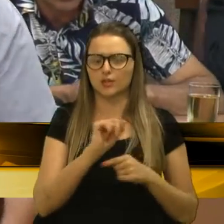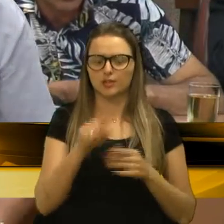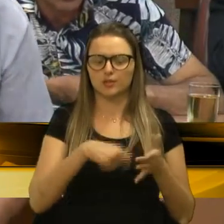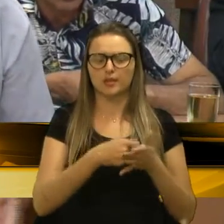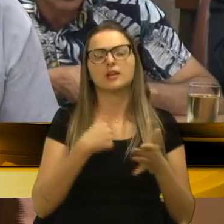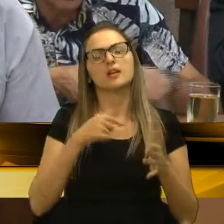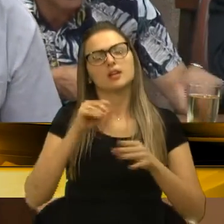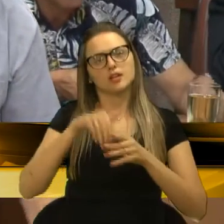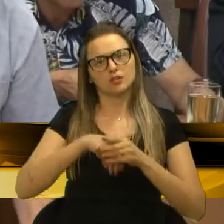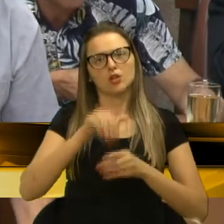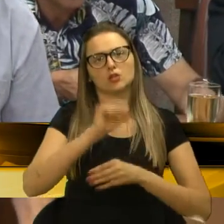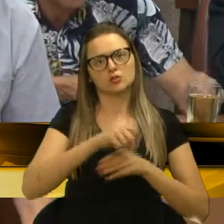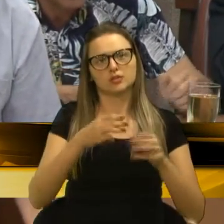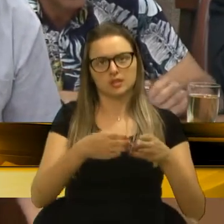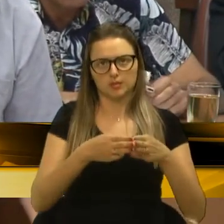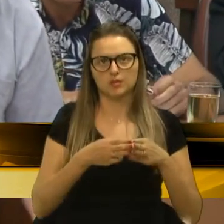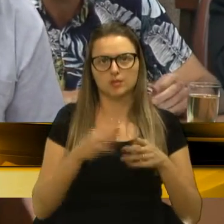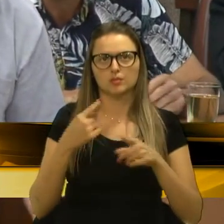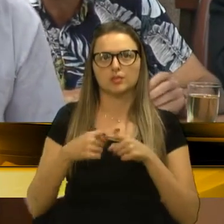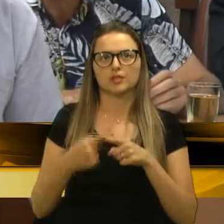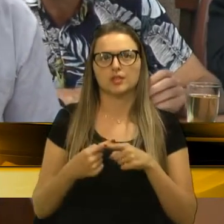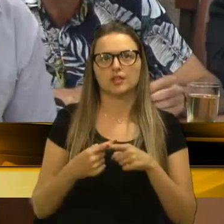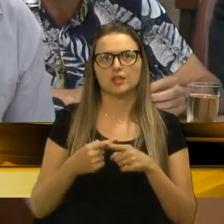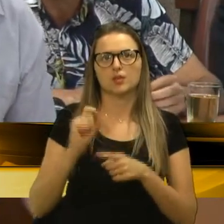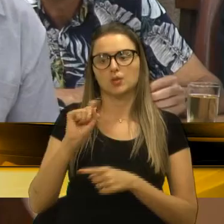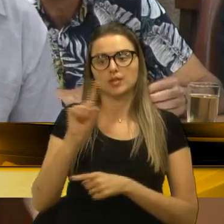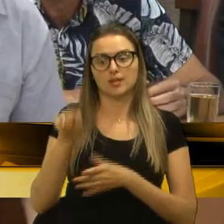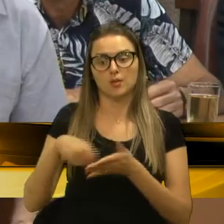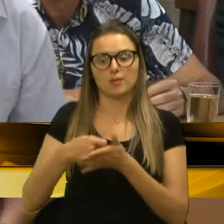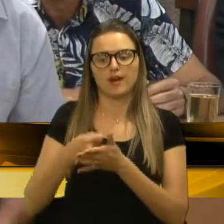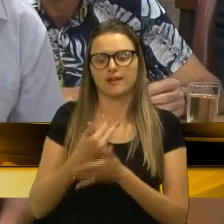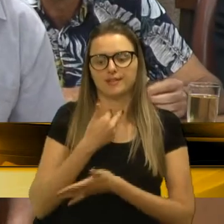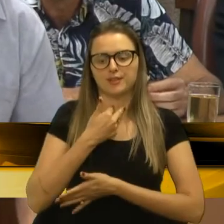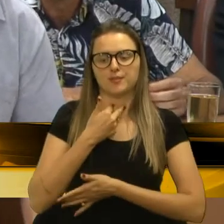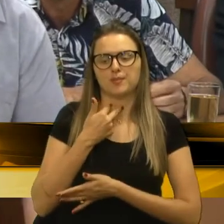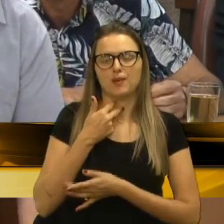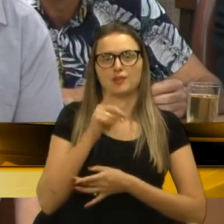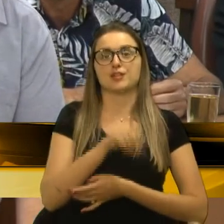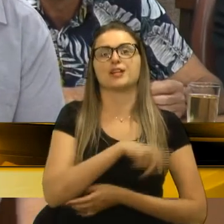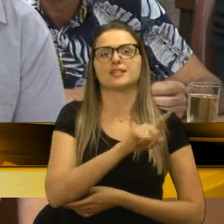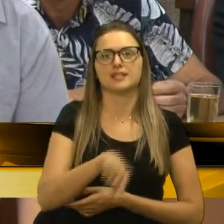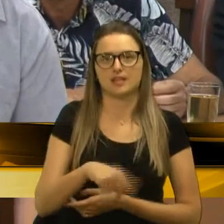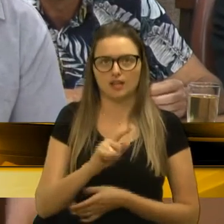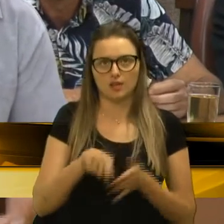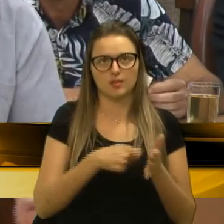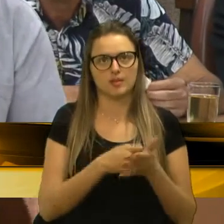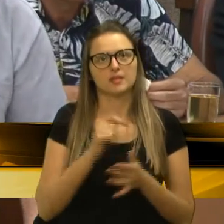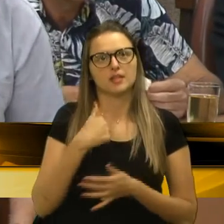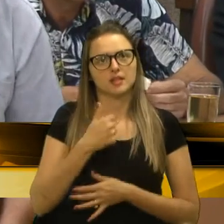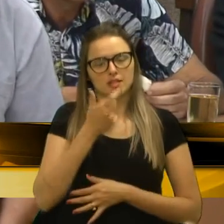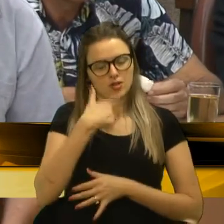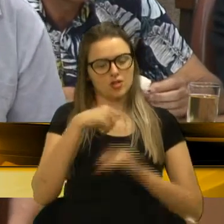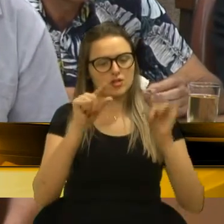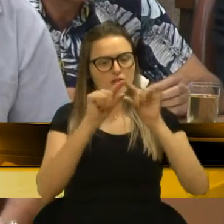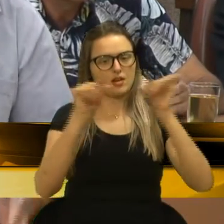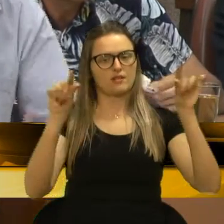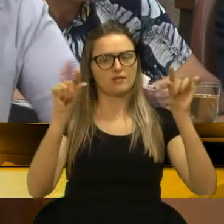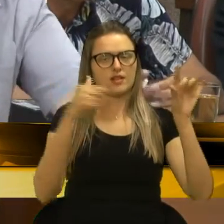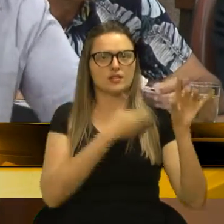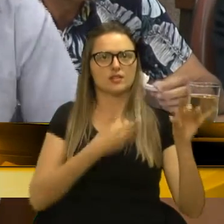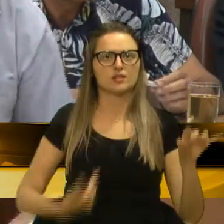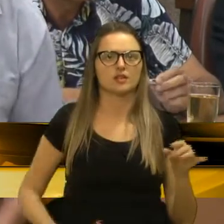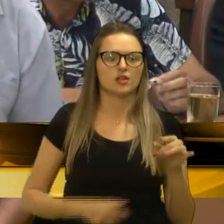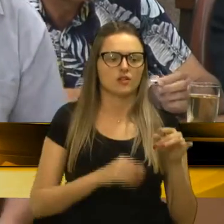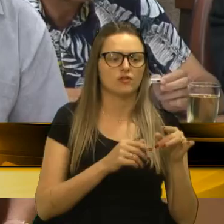porque o que não paga, não posso cortar. Então, é isso que eu acho que foi a frase que o governador... Vou